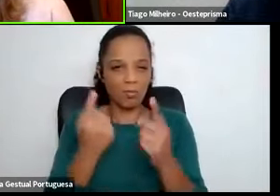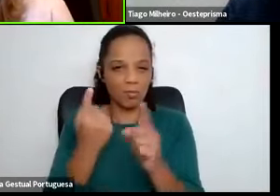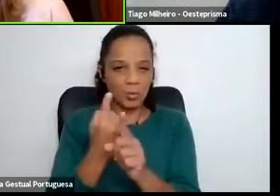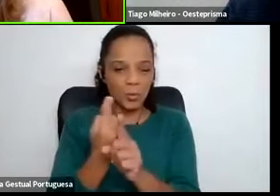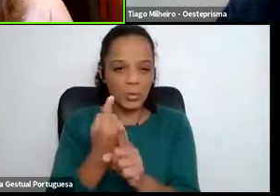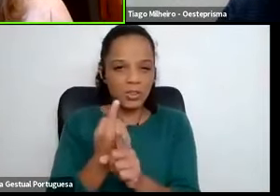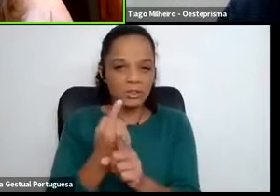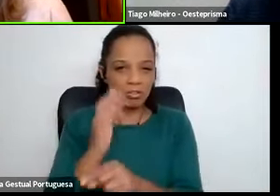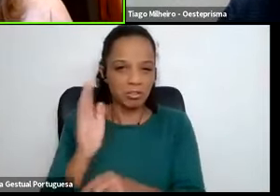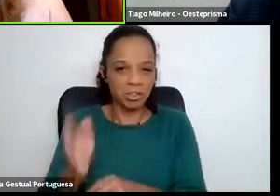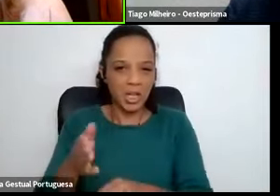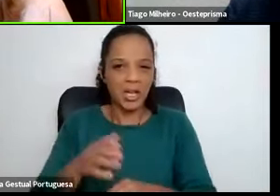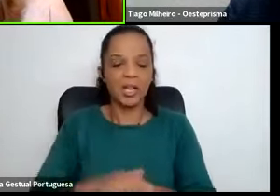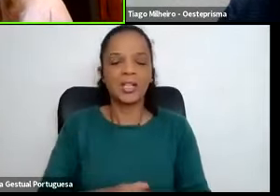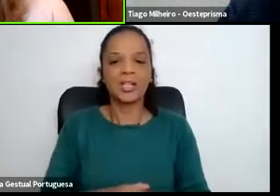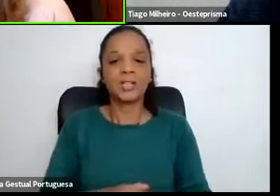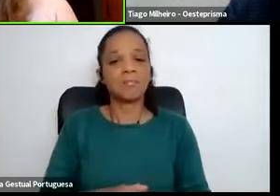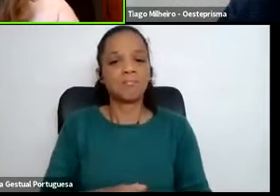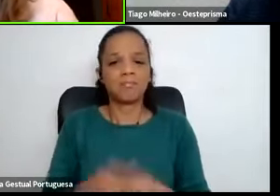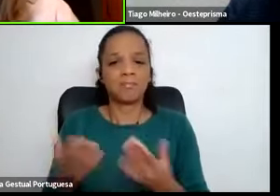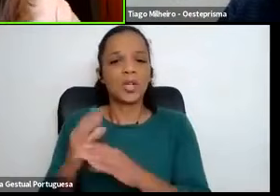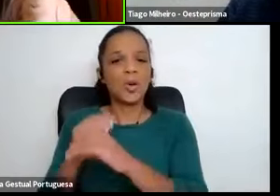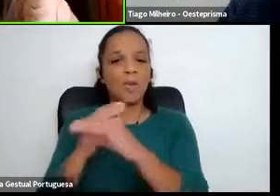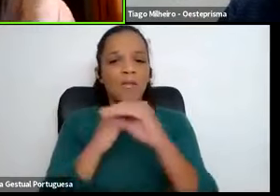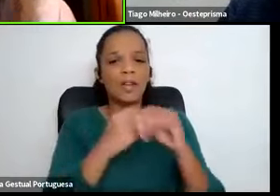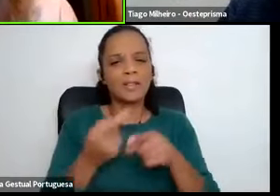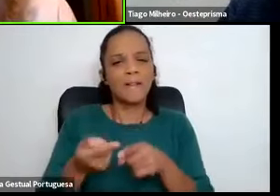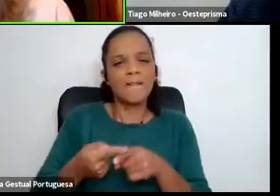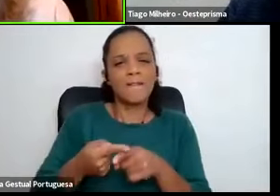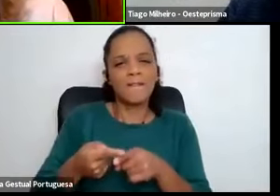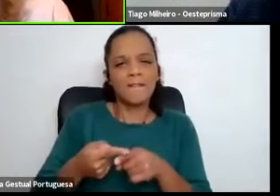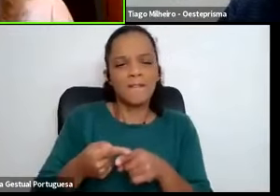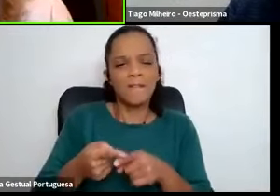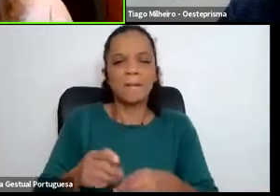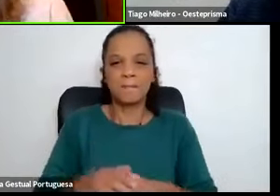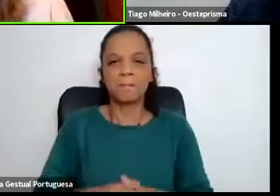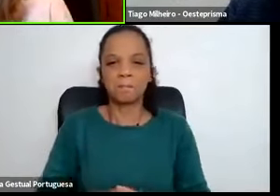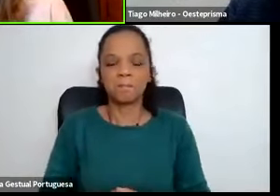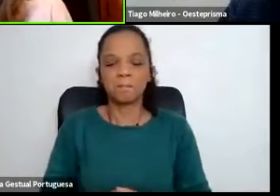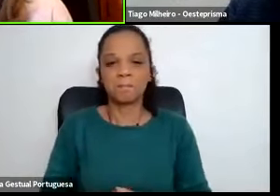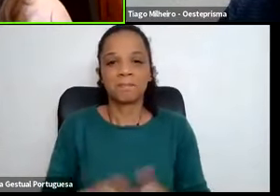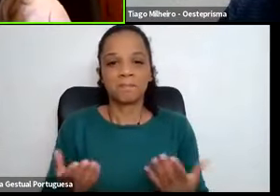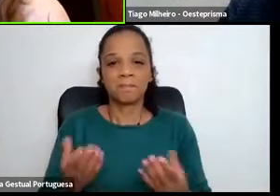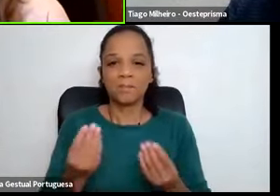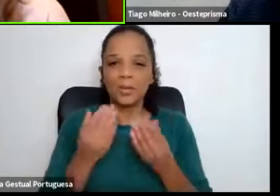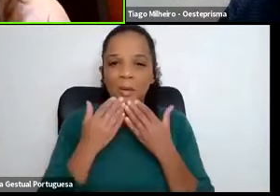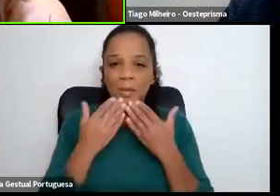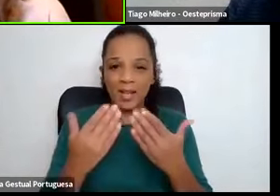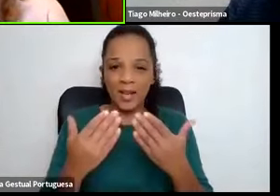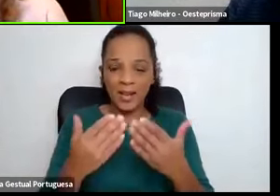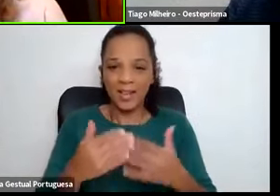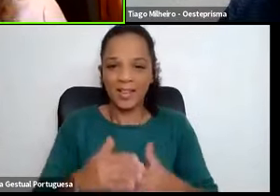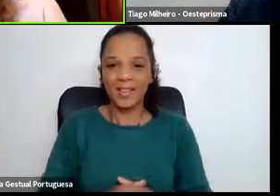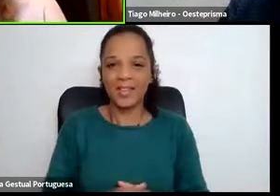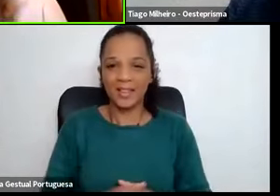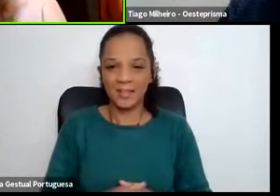e já foi uma conversa muito interessante. Muito obrigada por